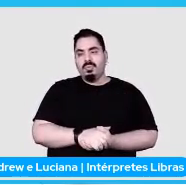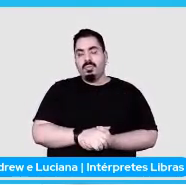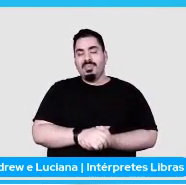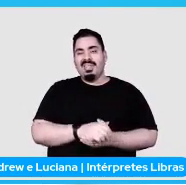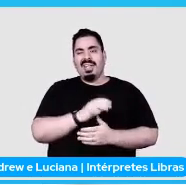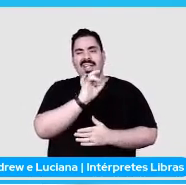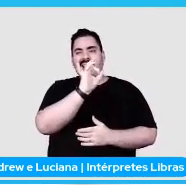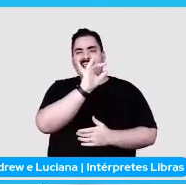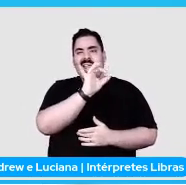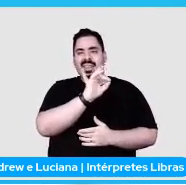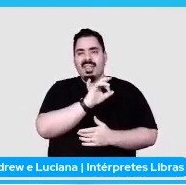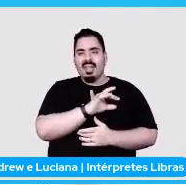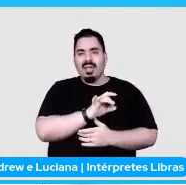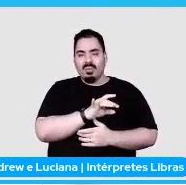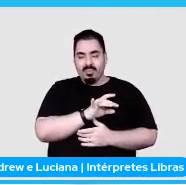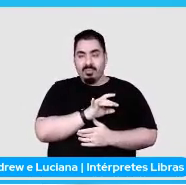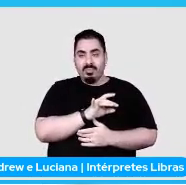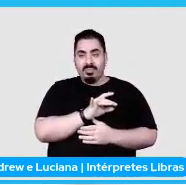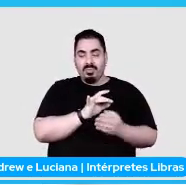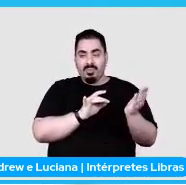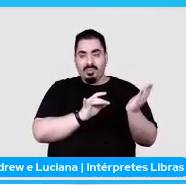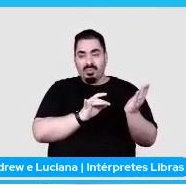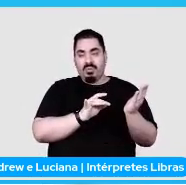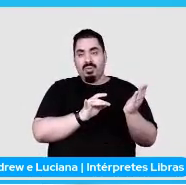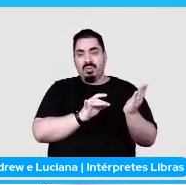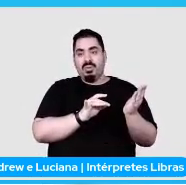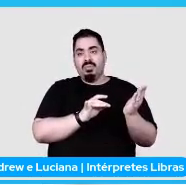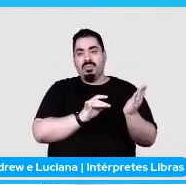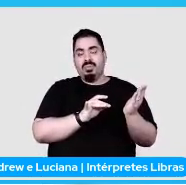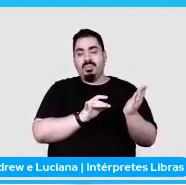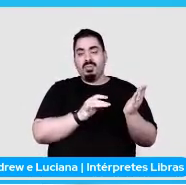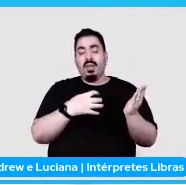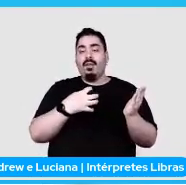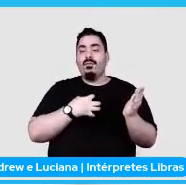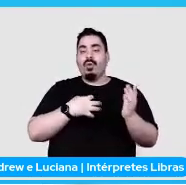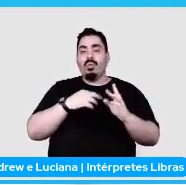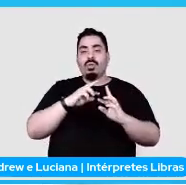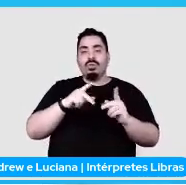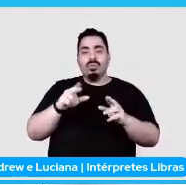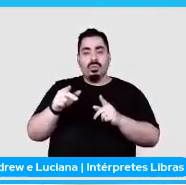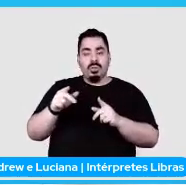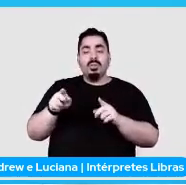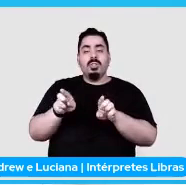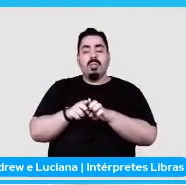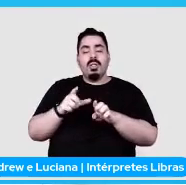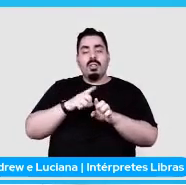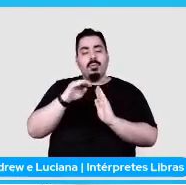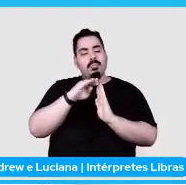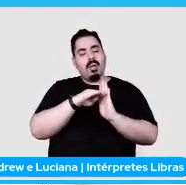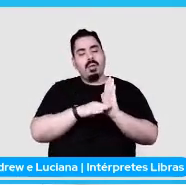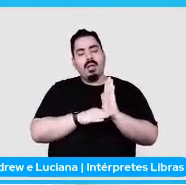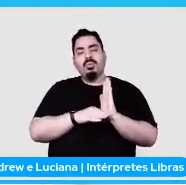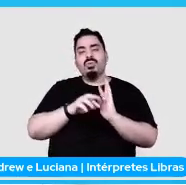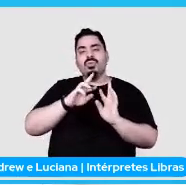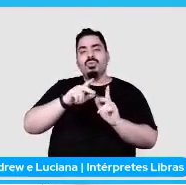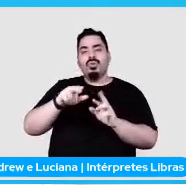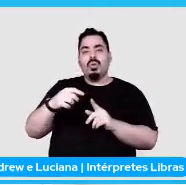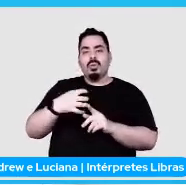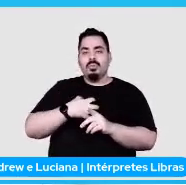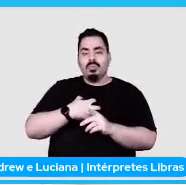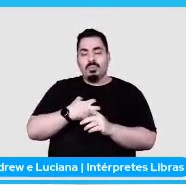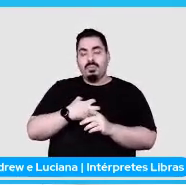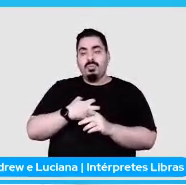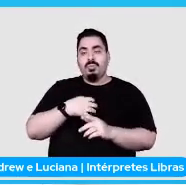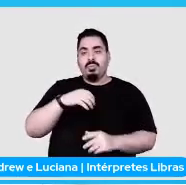signals funciona de maneiras diferentes e recebe parâmetros diferentes. O spider-closed